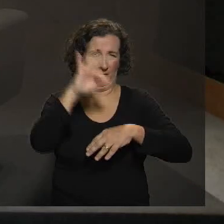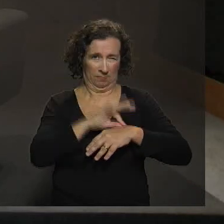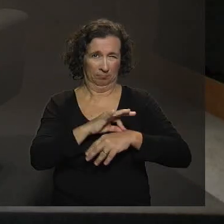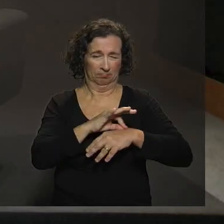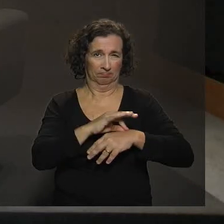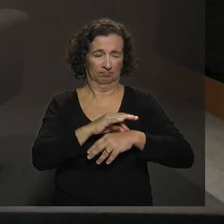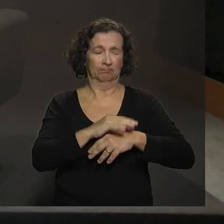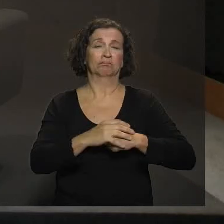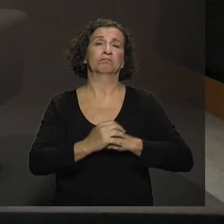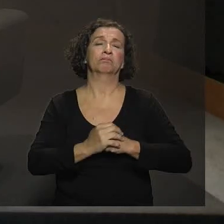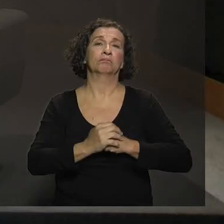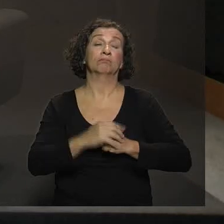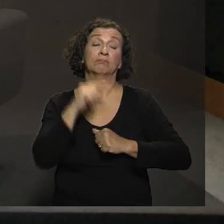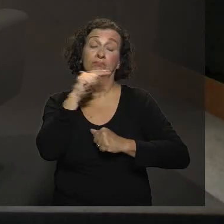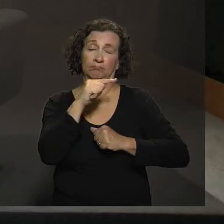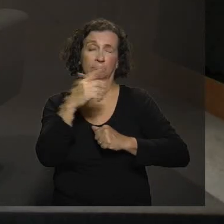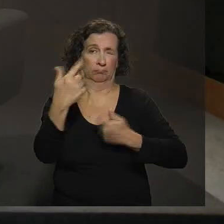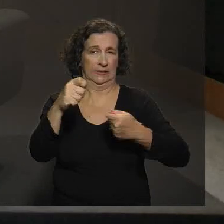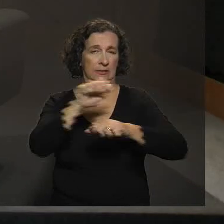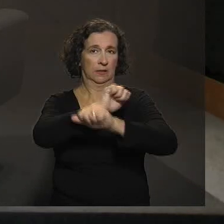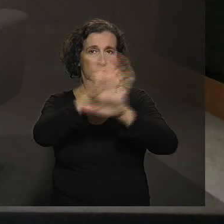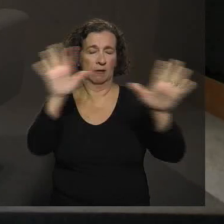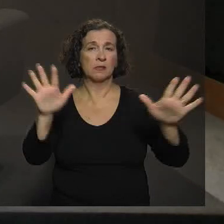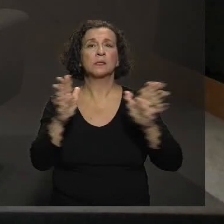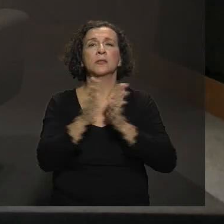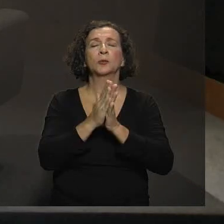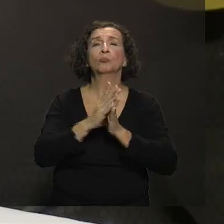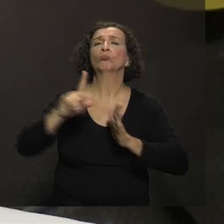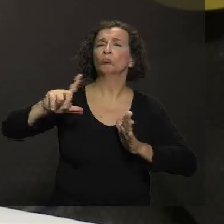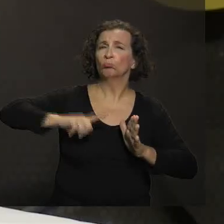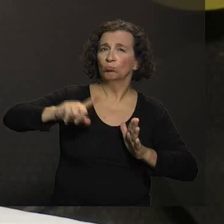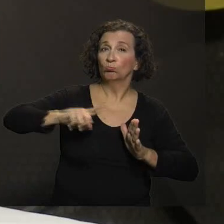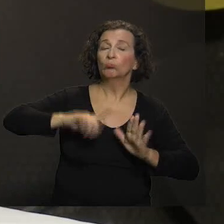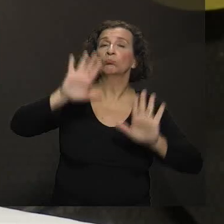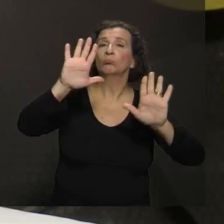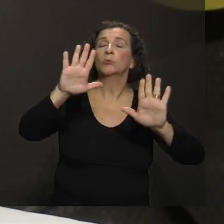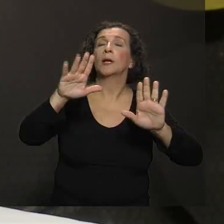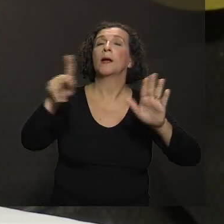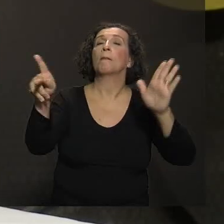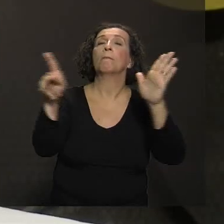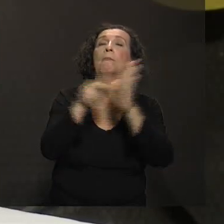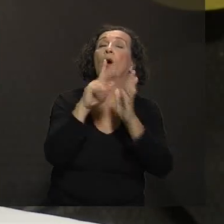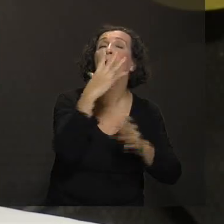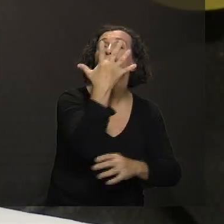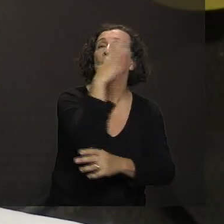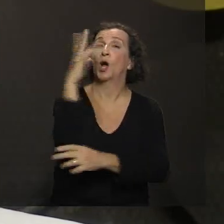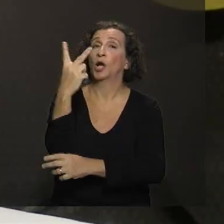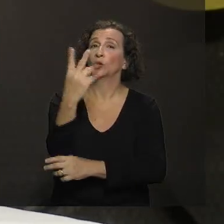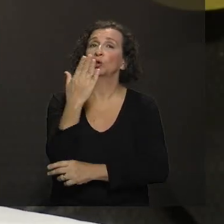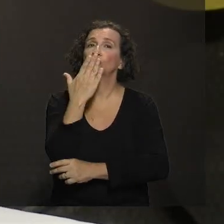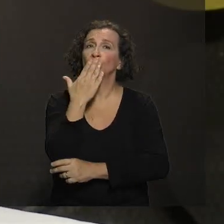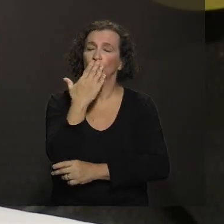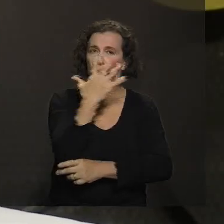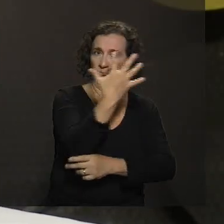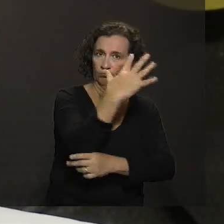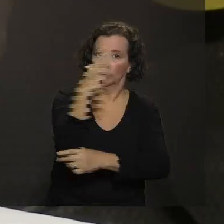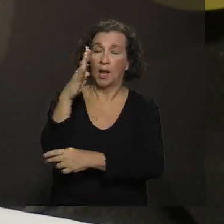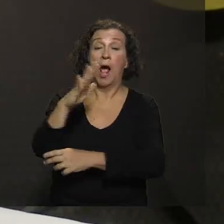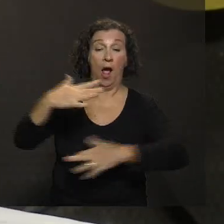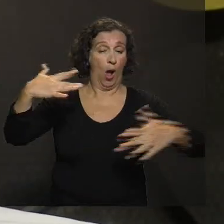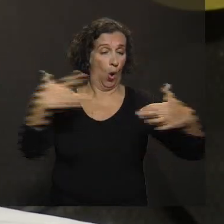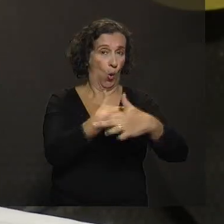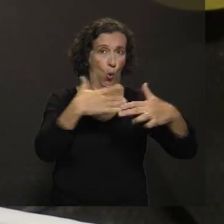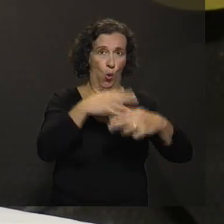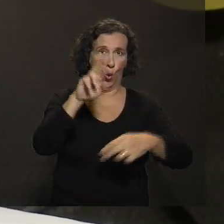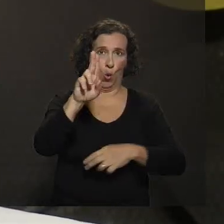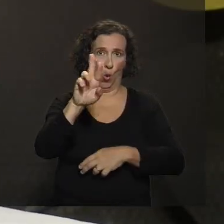também a gente esclarecer, a gente tem tido febre amarela silvestre, em dois tipos, a urbana e a silvestre. A urbana está